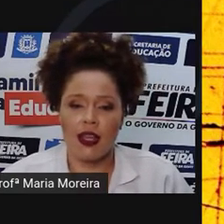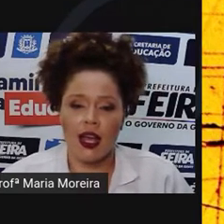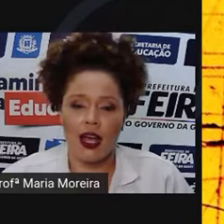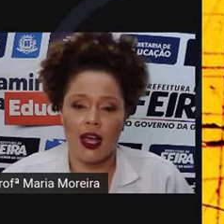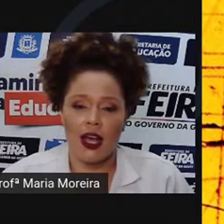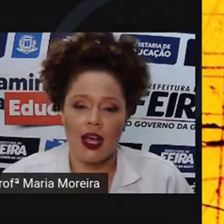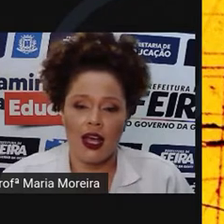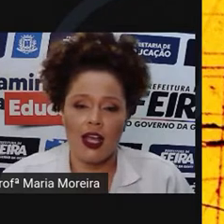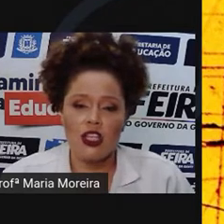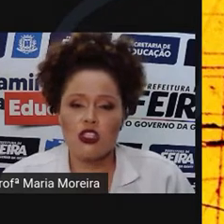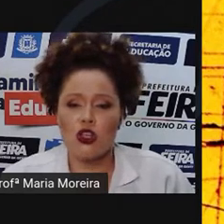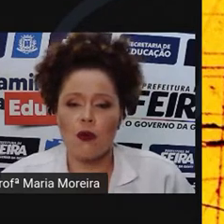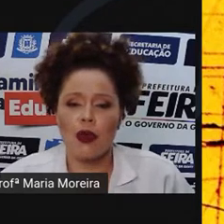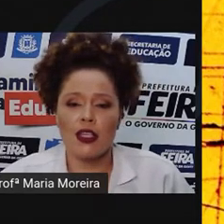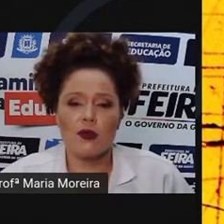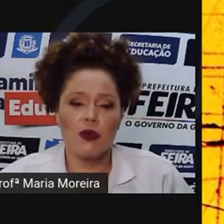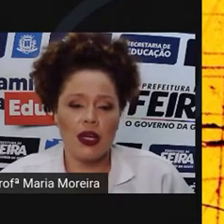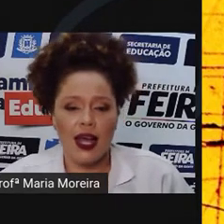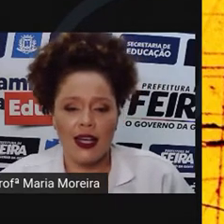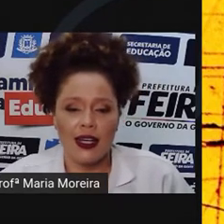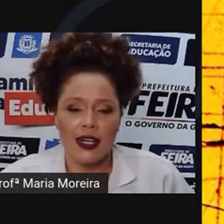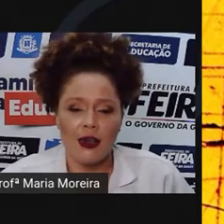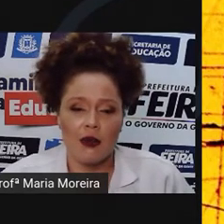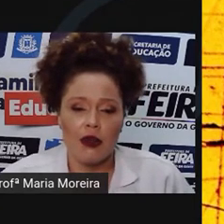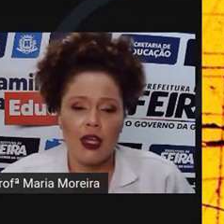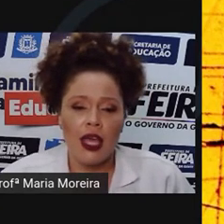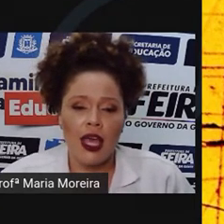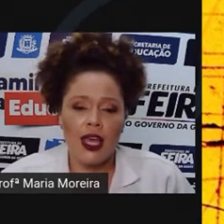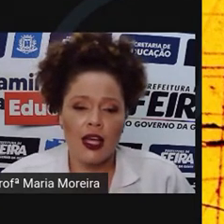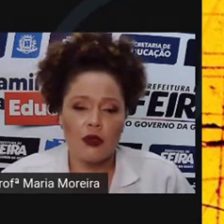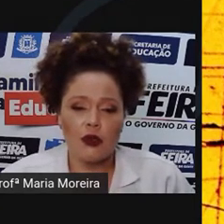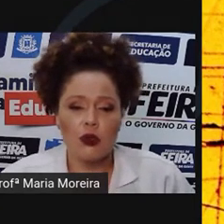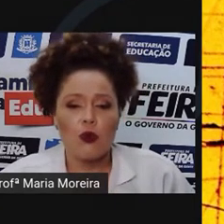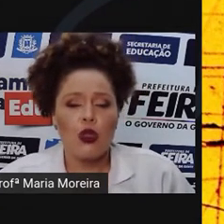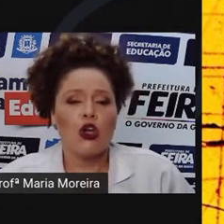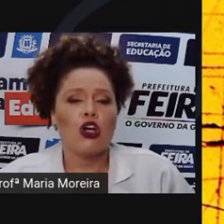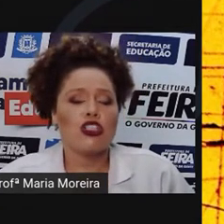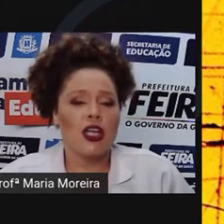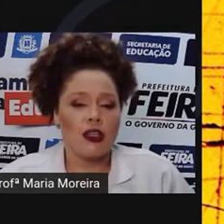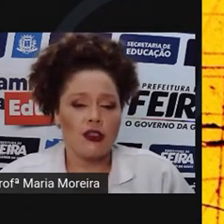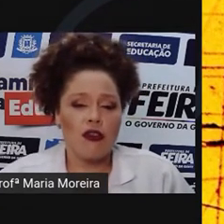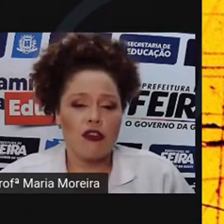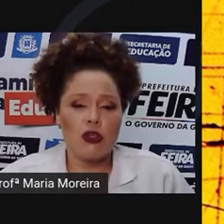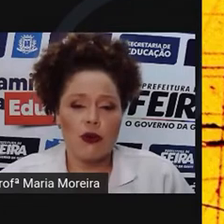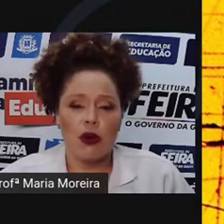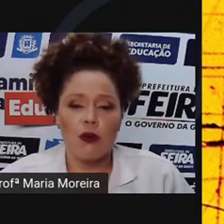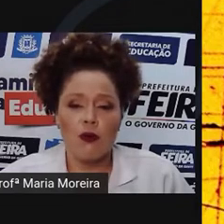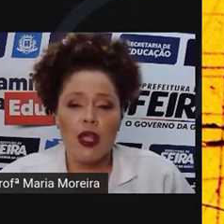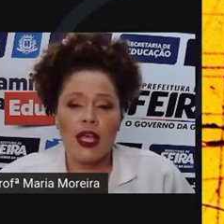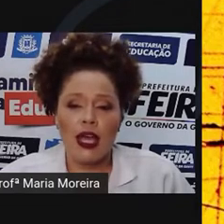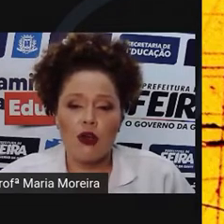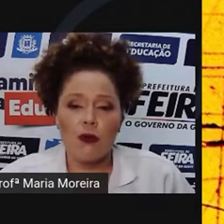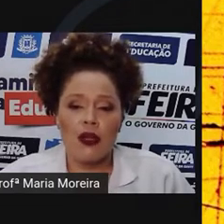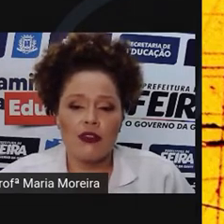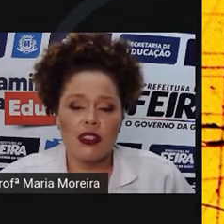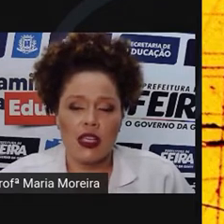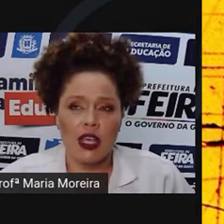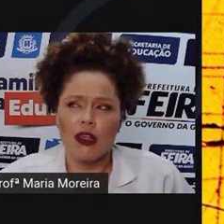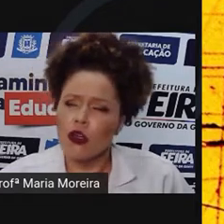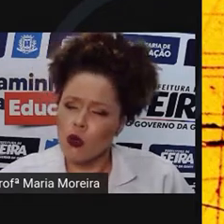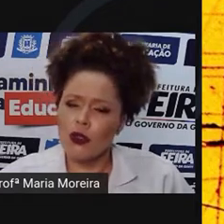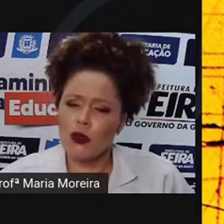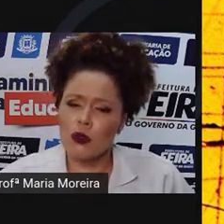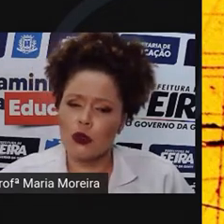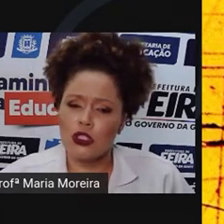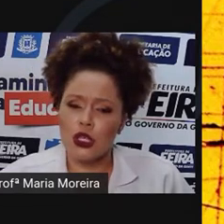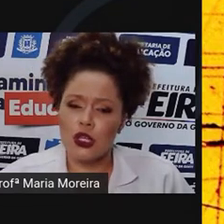Eita! Sou mesmo um cracão! Ei, garoto! Gostei do seu futebol! Quero comprar você!